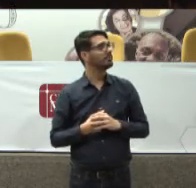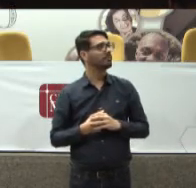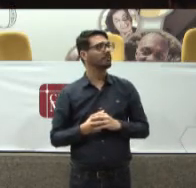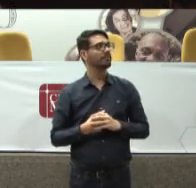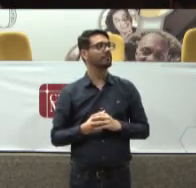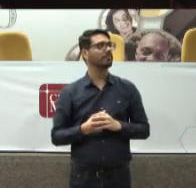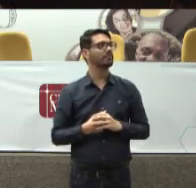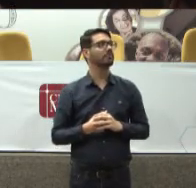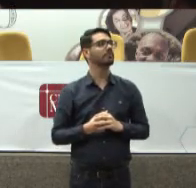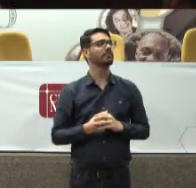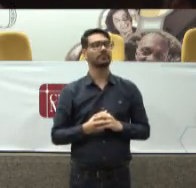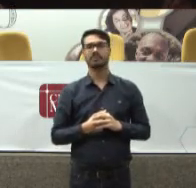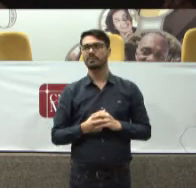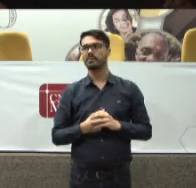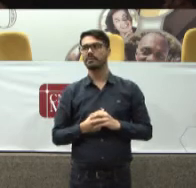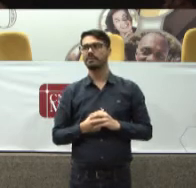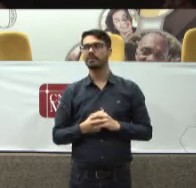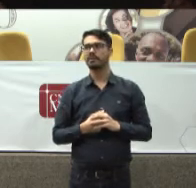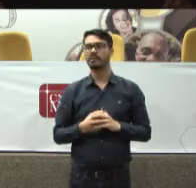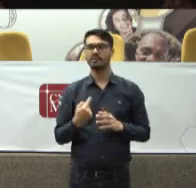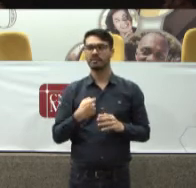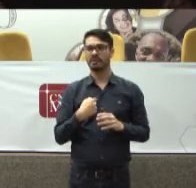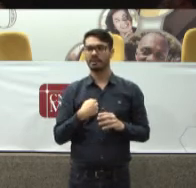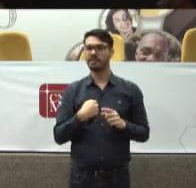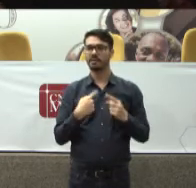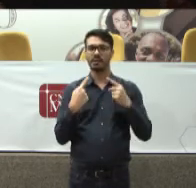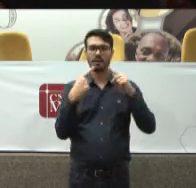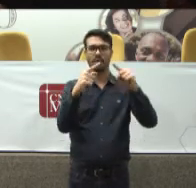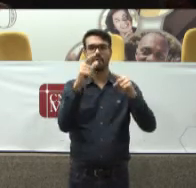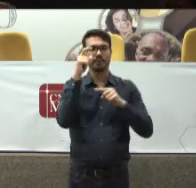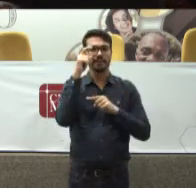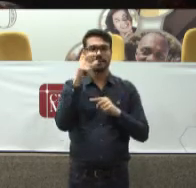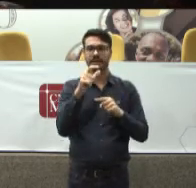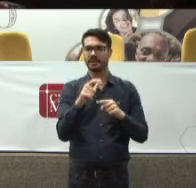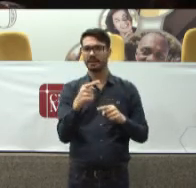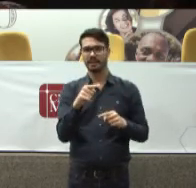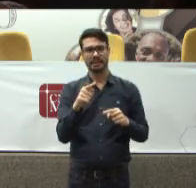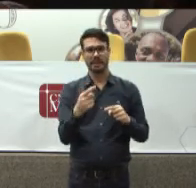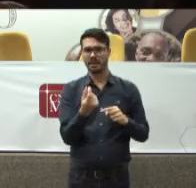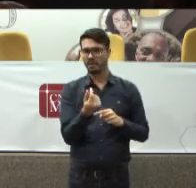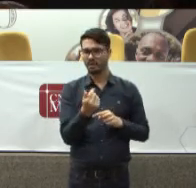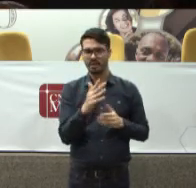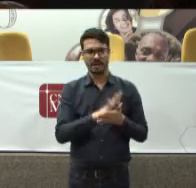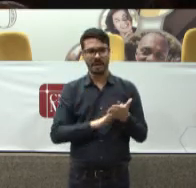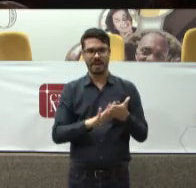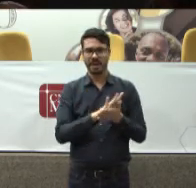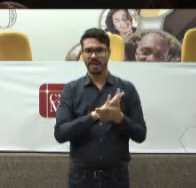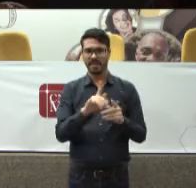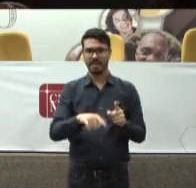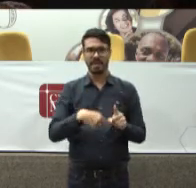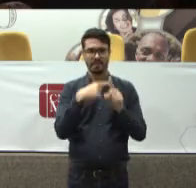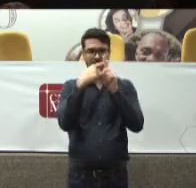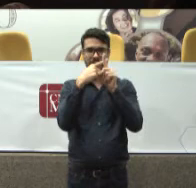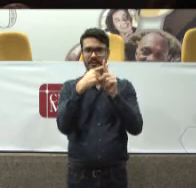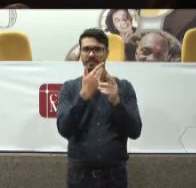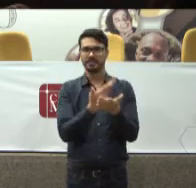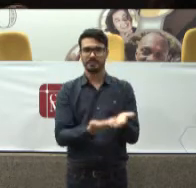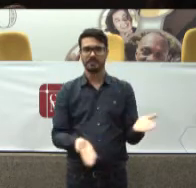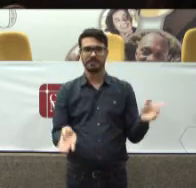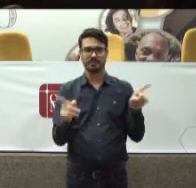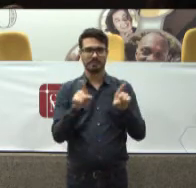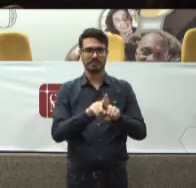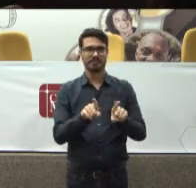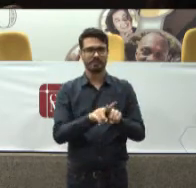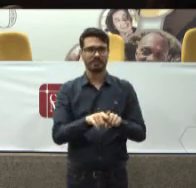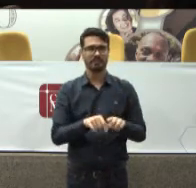declaro aqui Inteiramente Sem conflito de interesse Eu não ganho mais Por estar aqui Nem ganho menos Por não estar